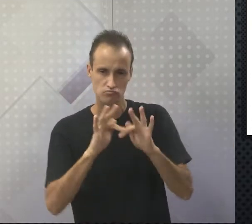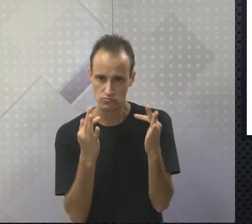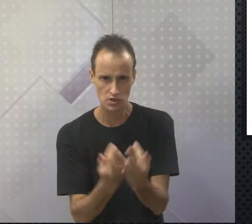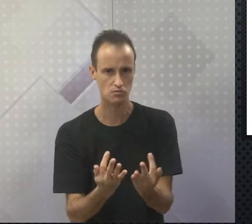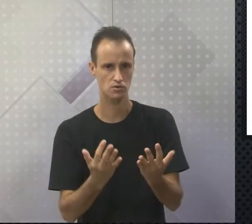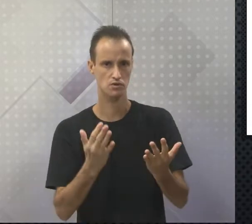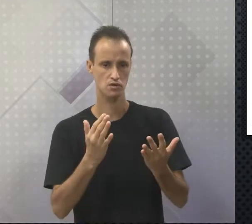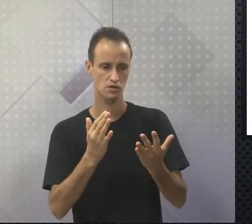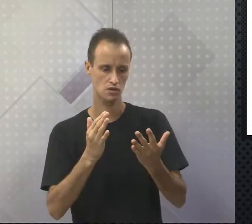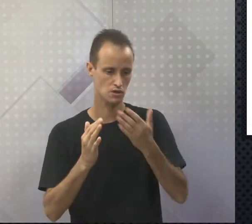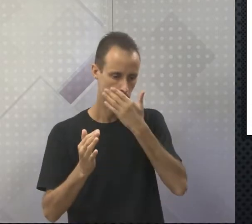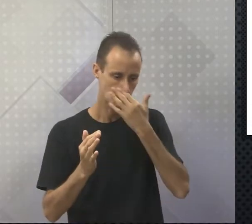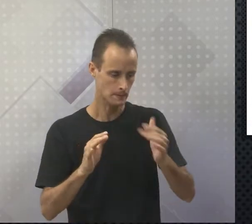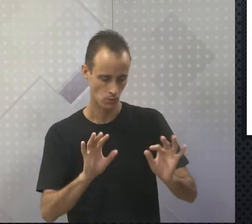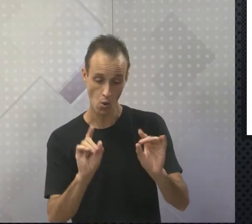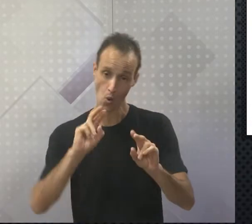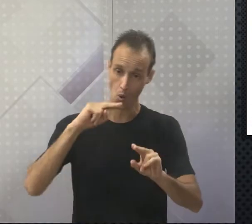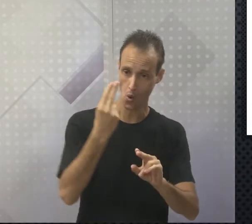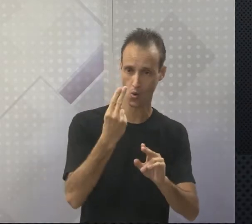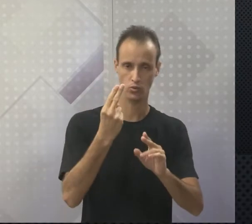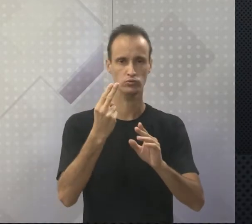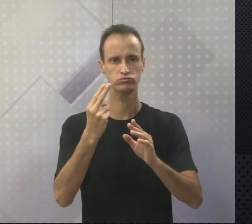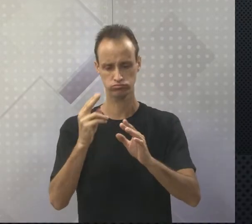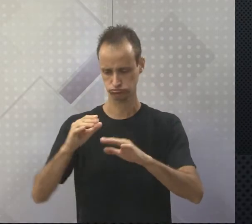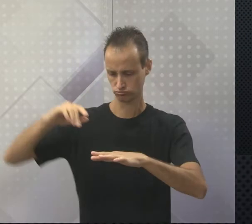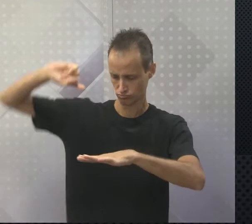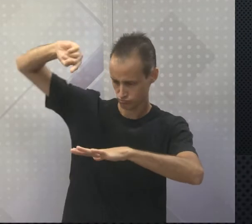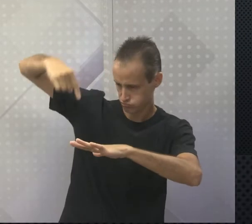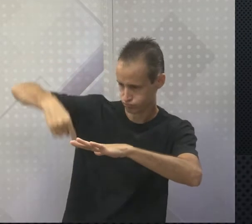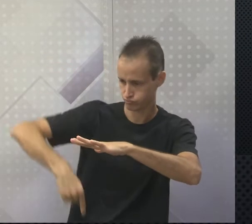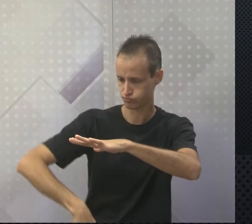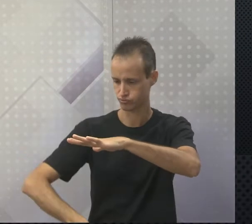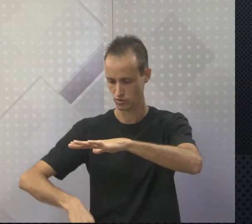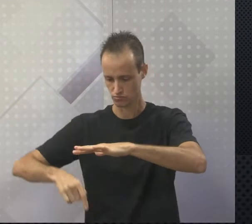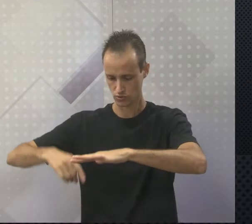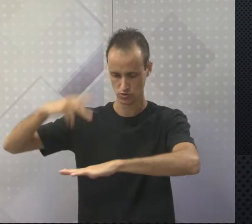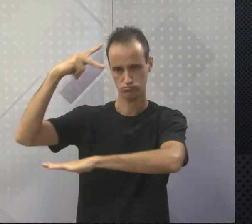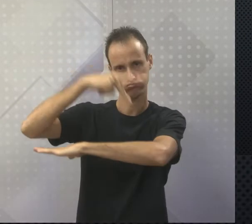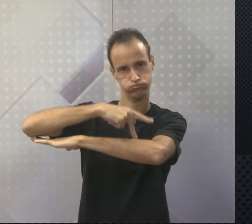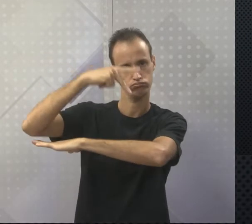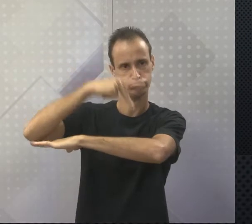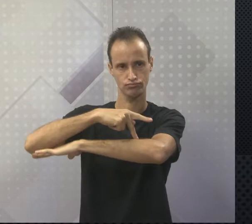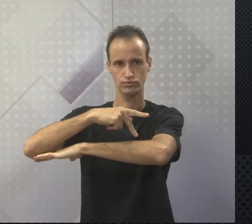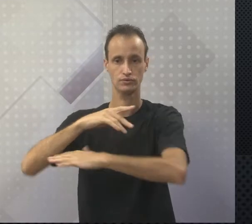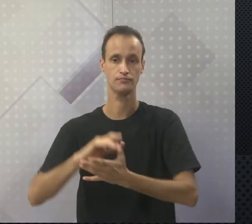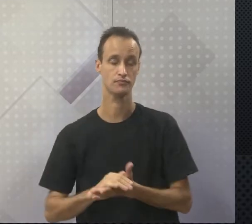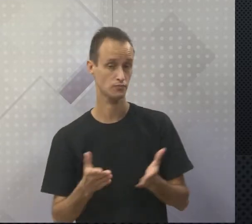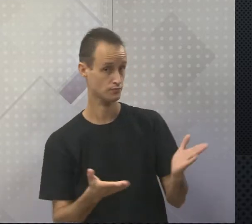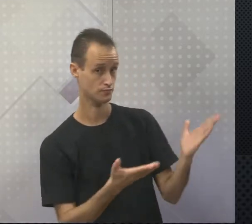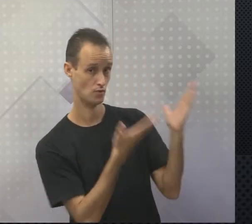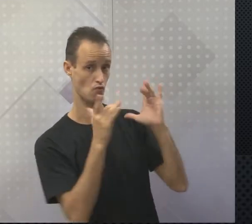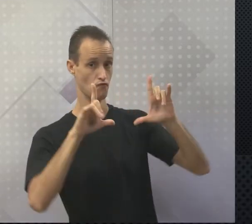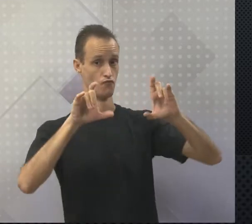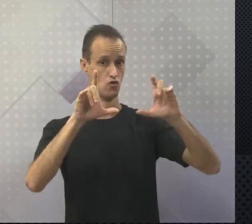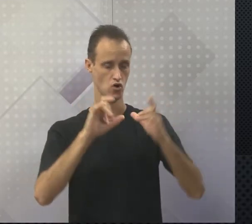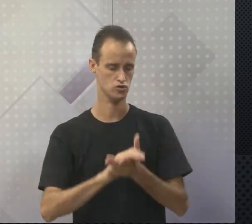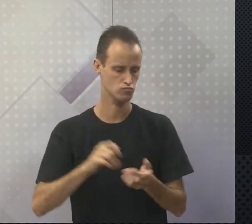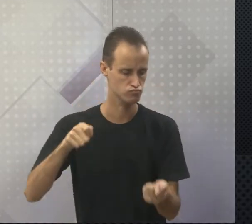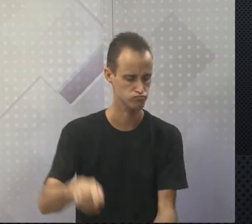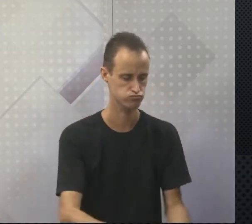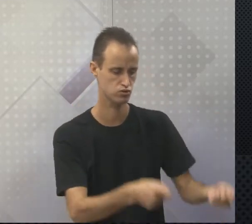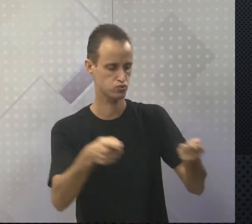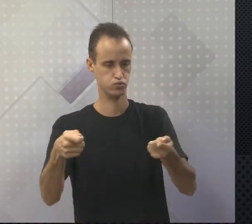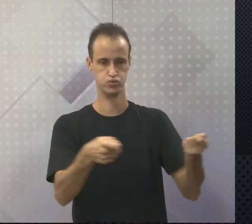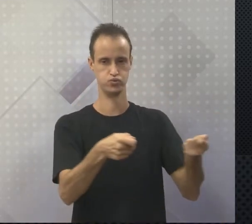maquinário sofisticado. Selecionei uma imagem aí de um garimpo, bem artesanal, bem manual, sem praticamente